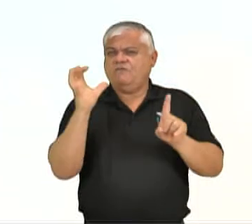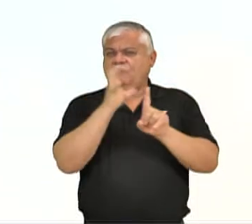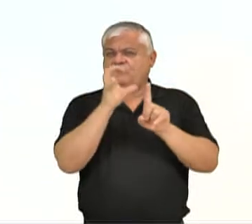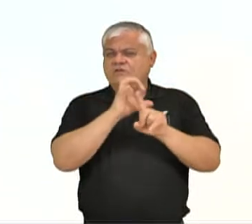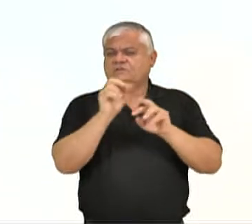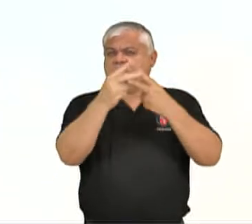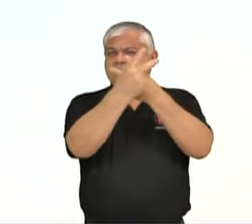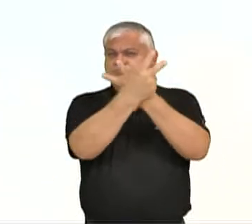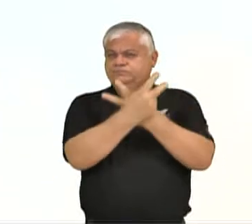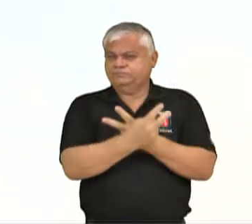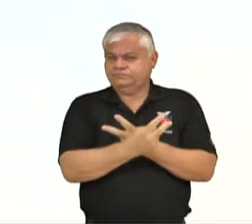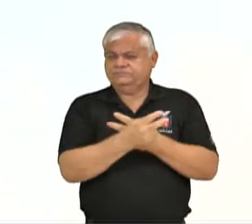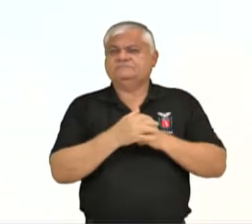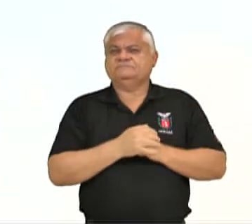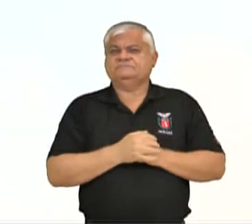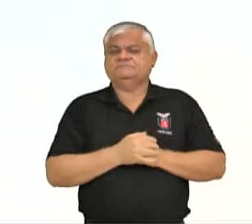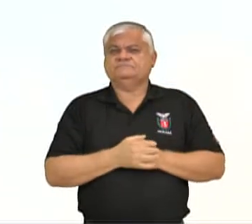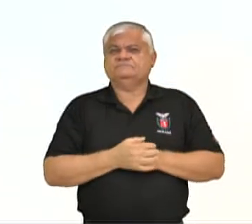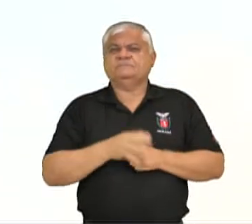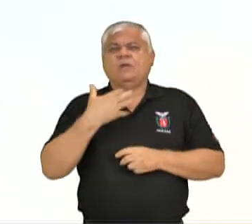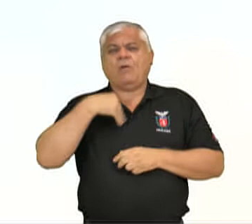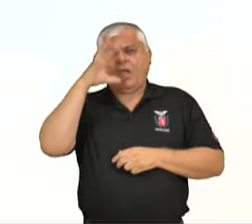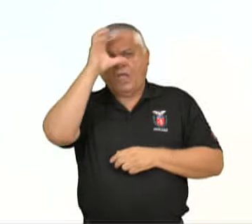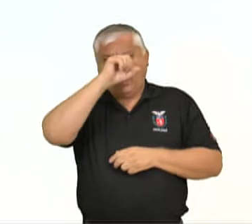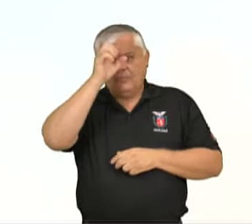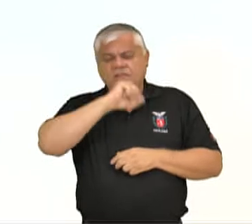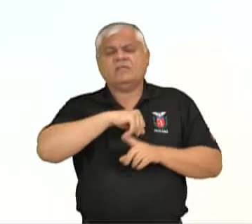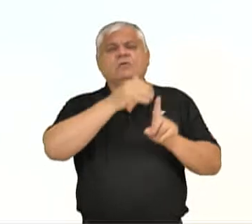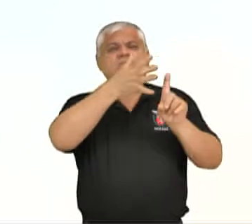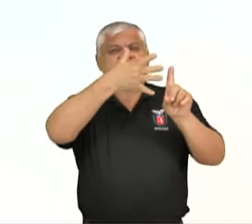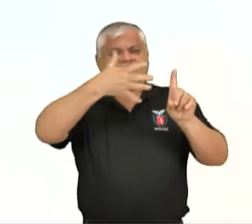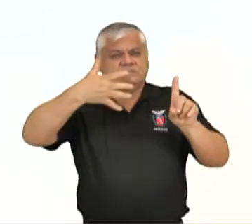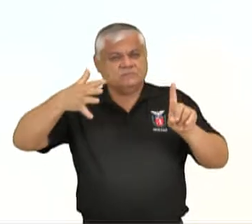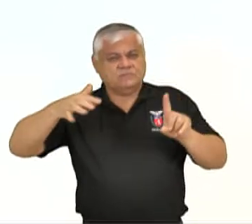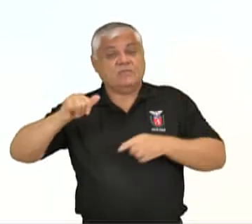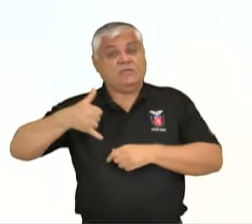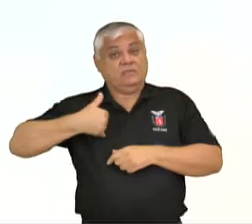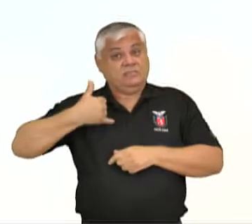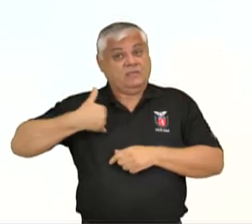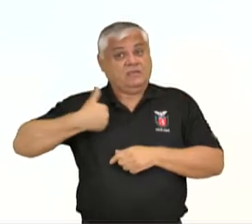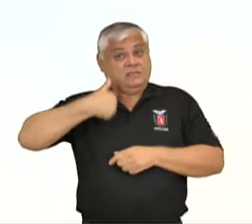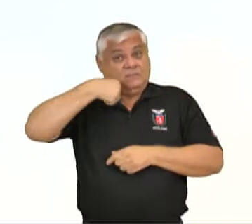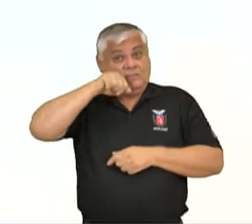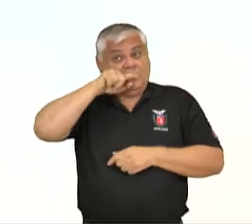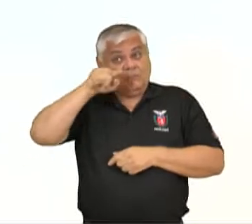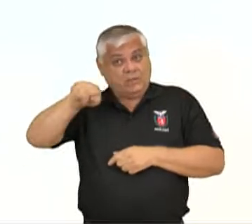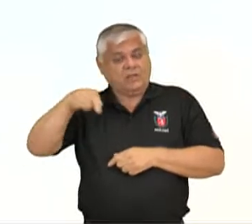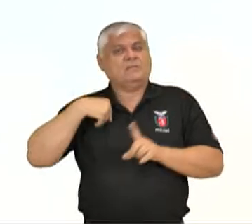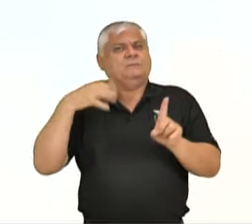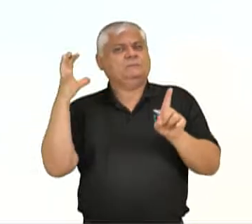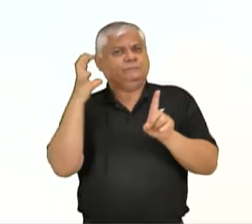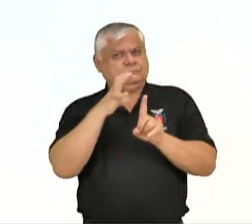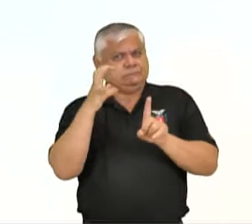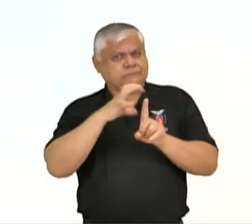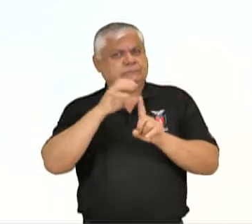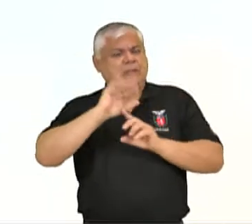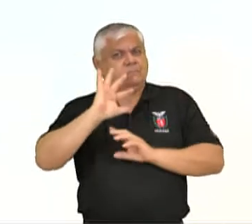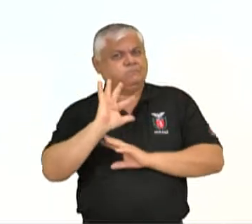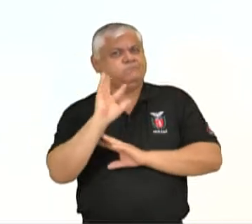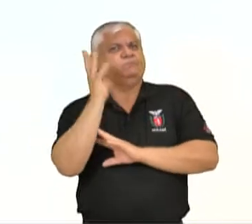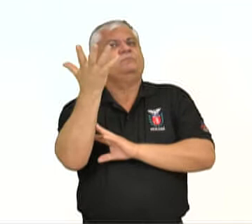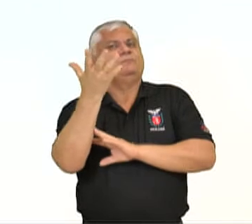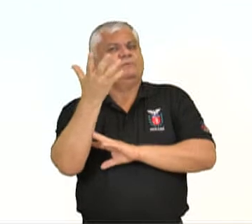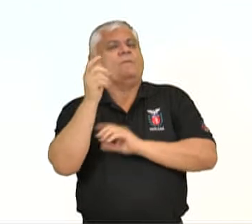Então a gente viu que dentro das síndromes a idade materna tem uma grande influência na incidência de